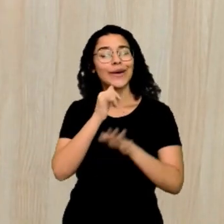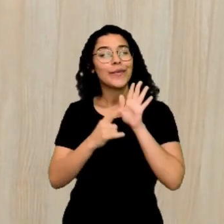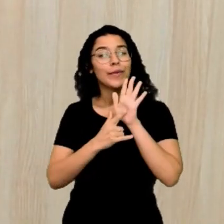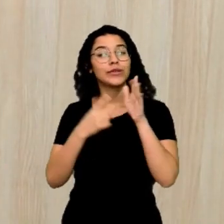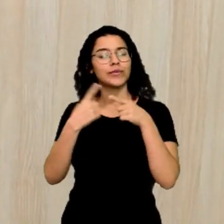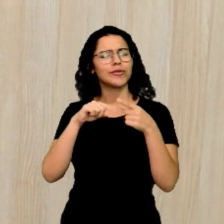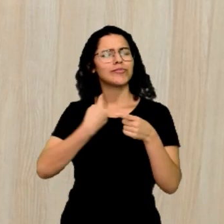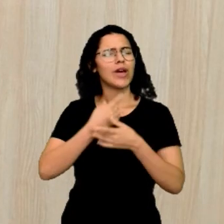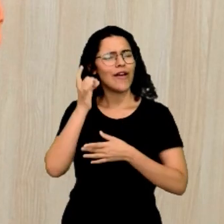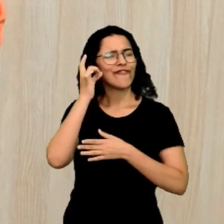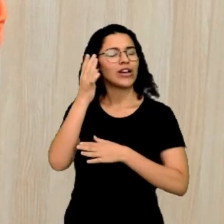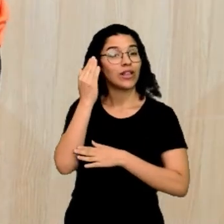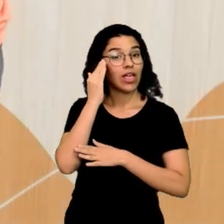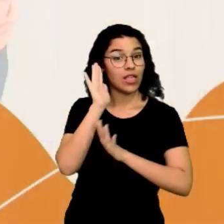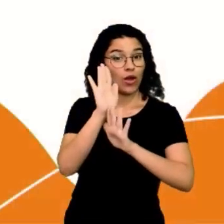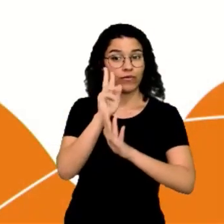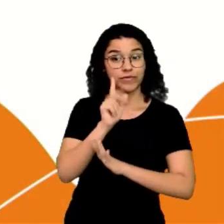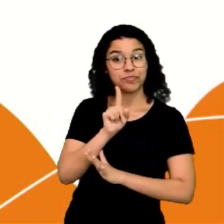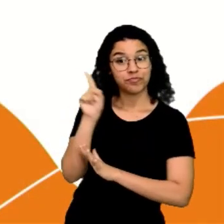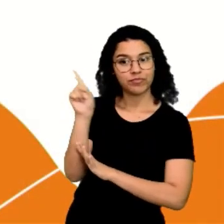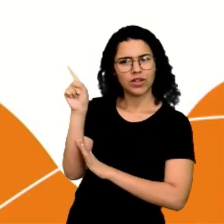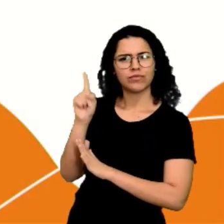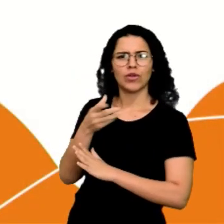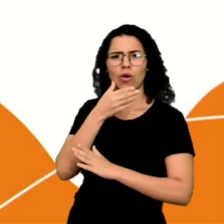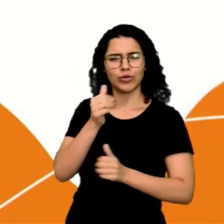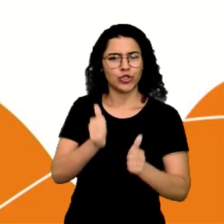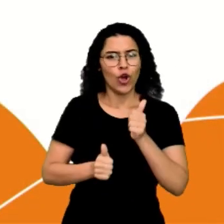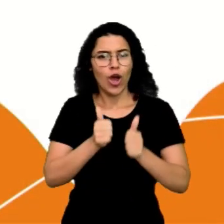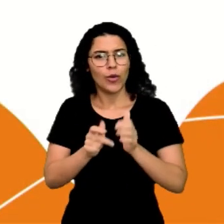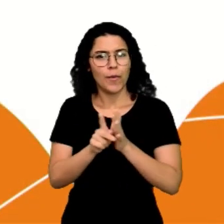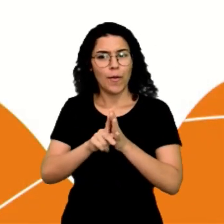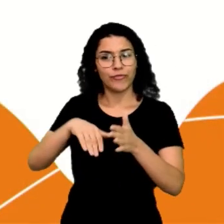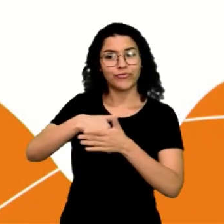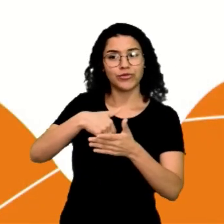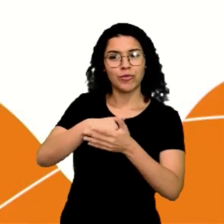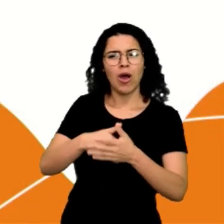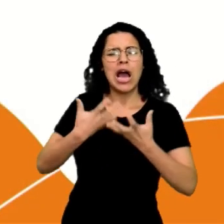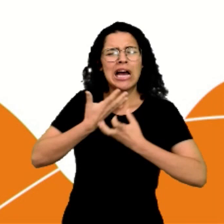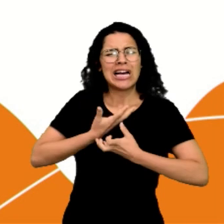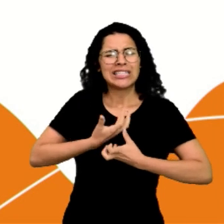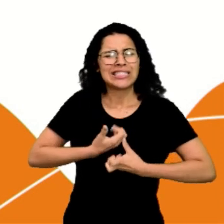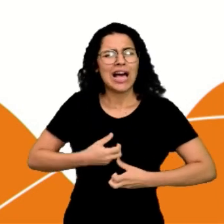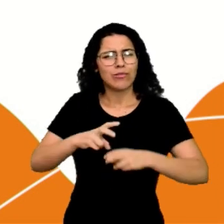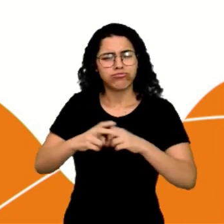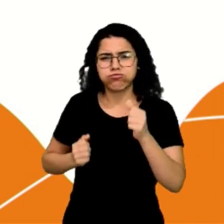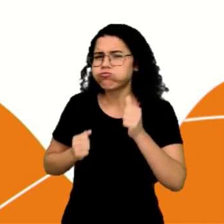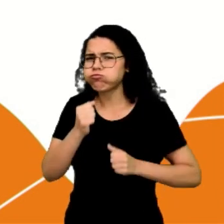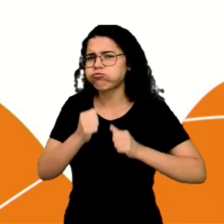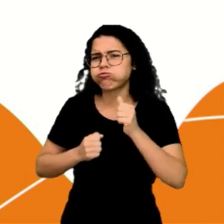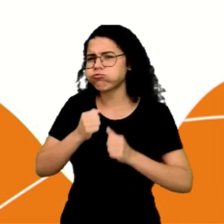nossa vida. O exemplo é o seguinte, o jogador de futebol ficou cansado porque correu demais na